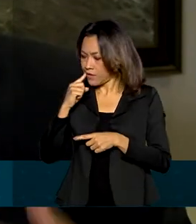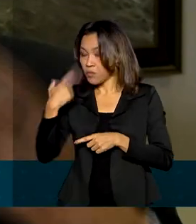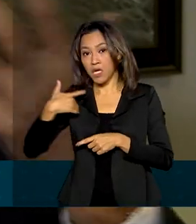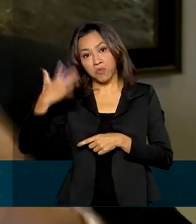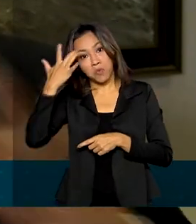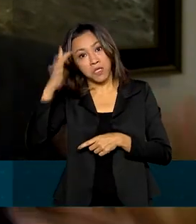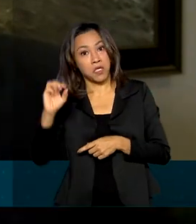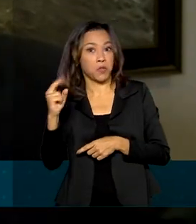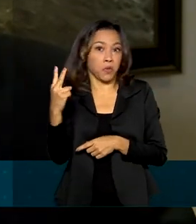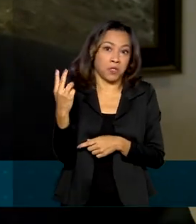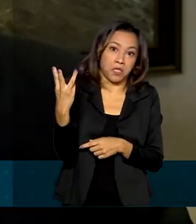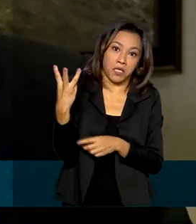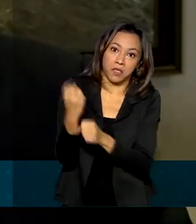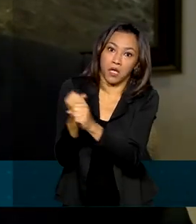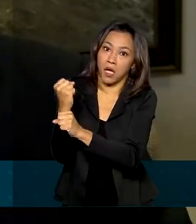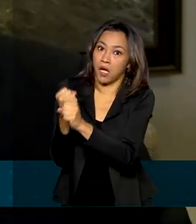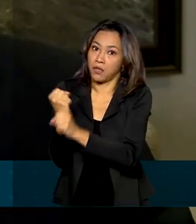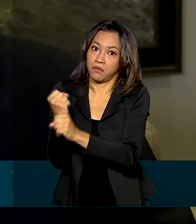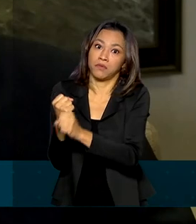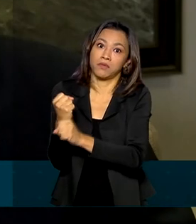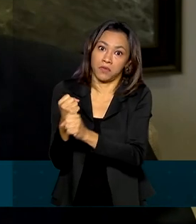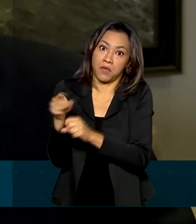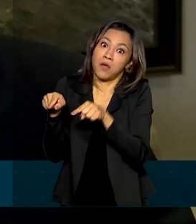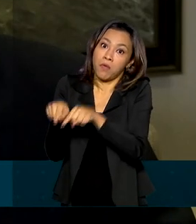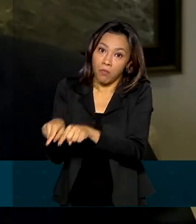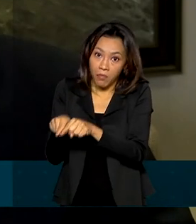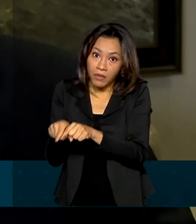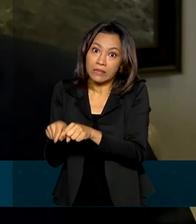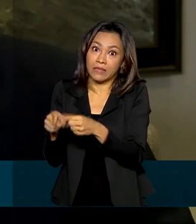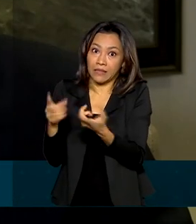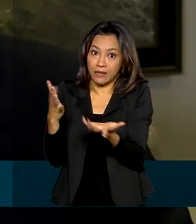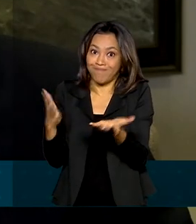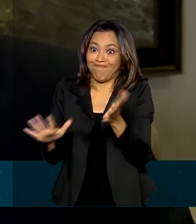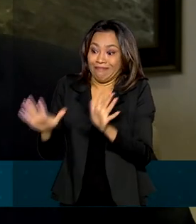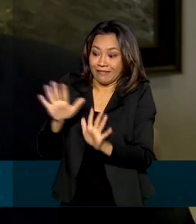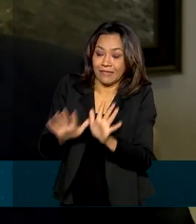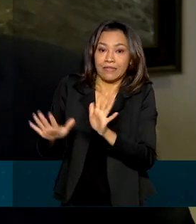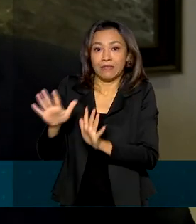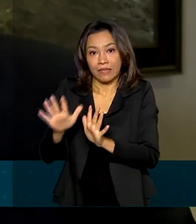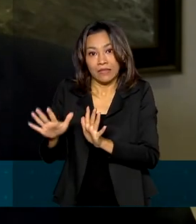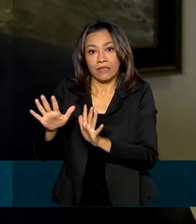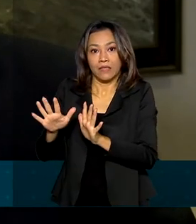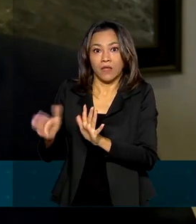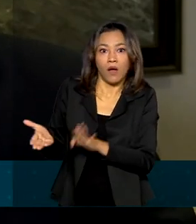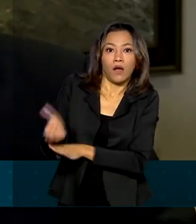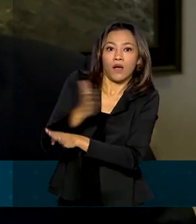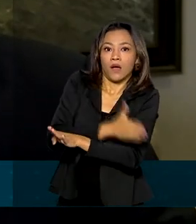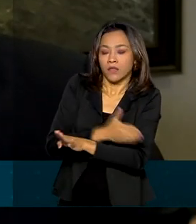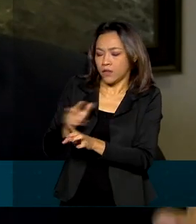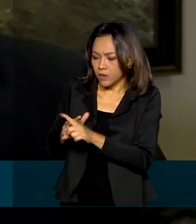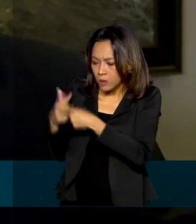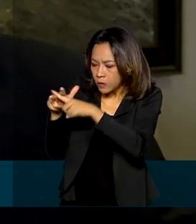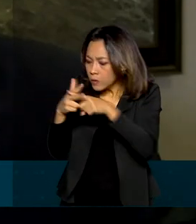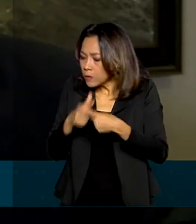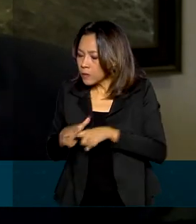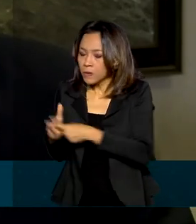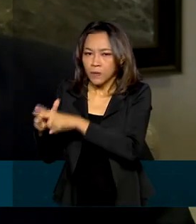três anos, pode ser uma área que pode ser sensível demais, até com risco. Então, para dar total